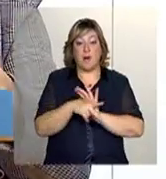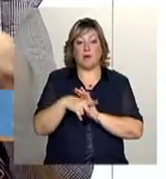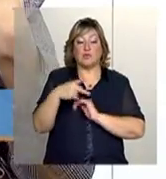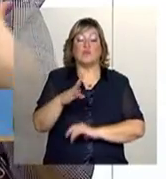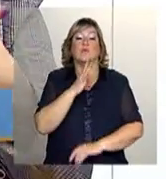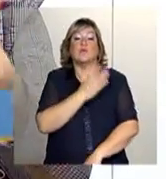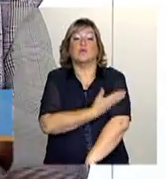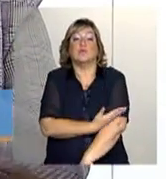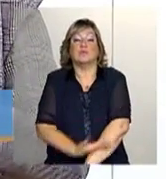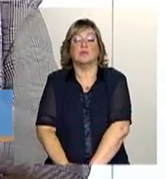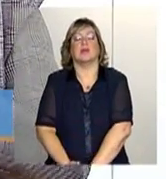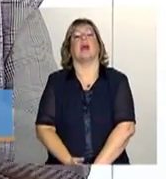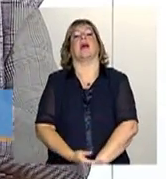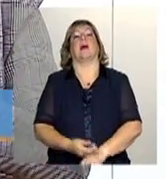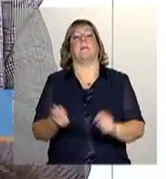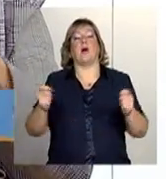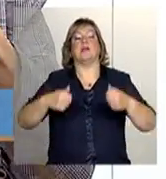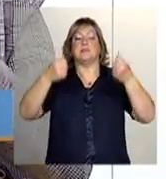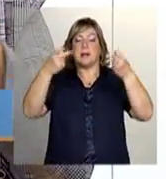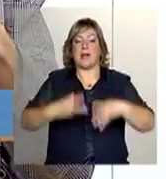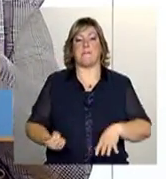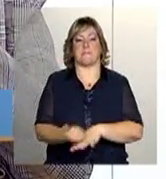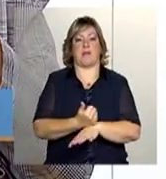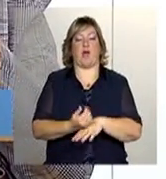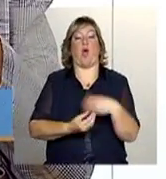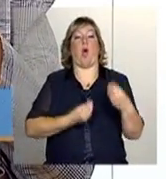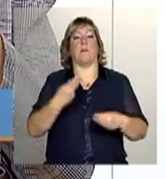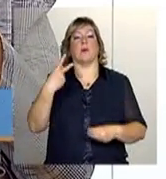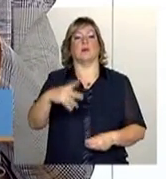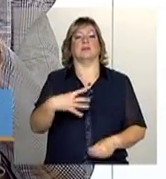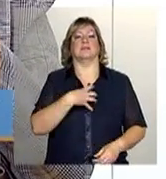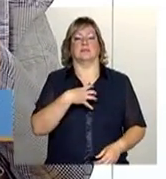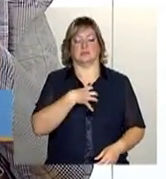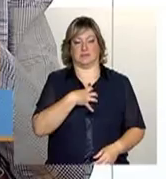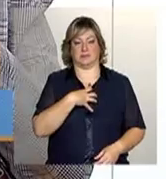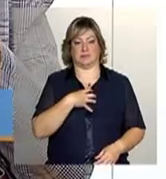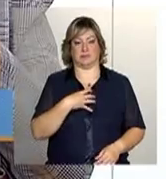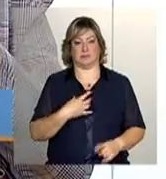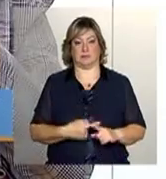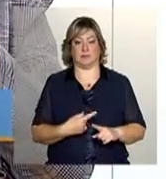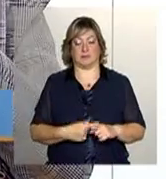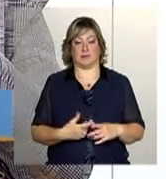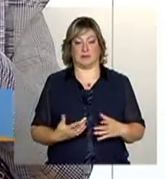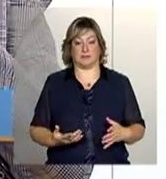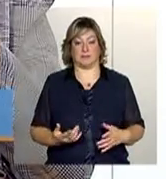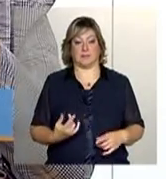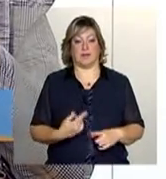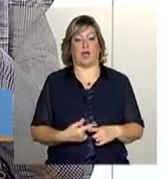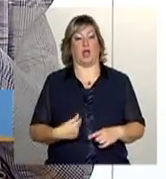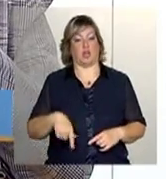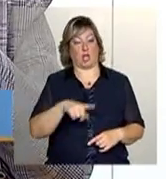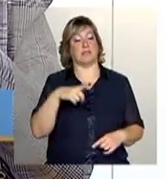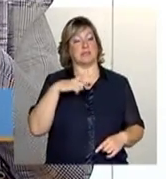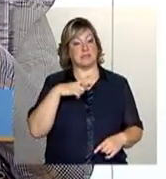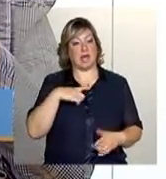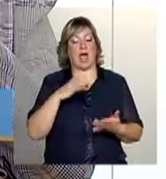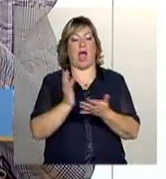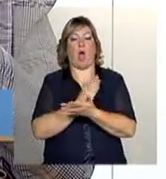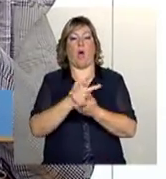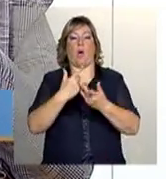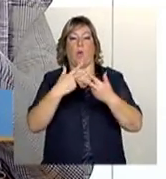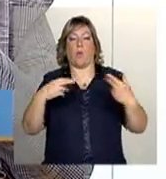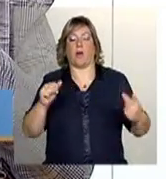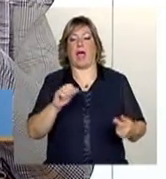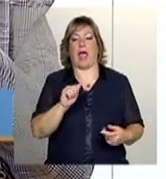conhece, para ajudar a ser caracterizado. Porque a ideia nunca foi fazer uma caracterização acadêmica, que também usamos algumas referências acadêmicas,